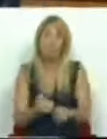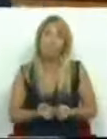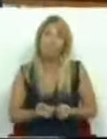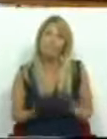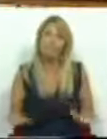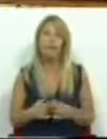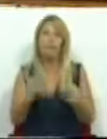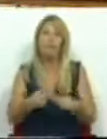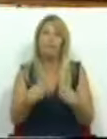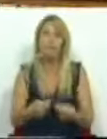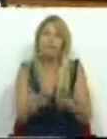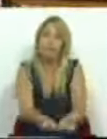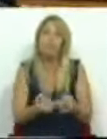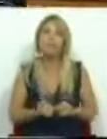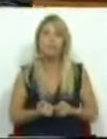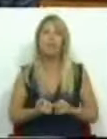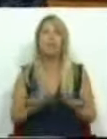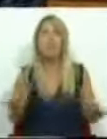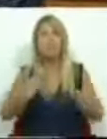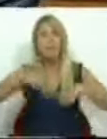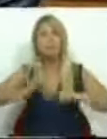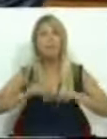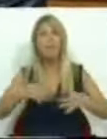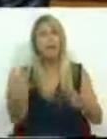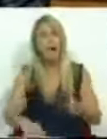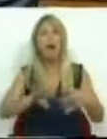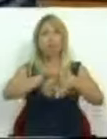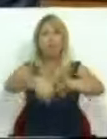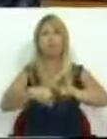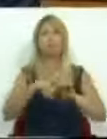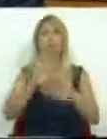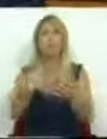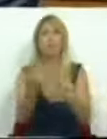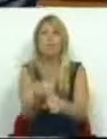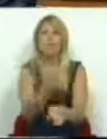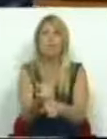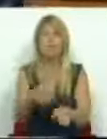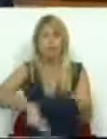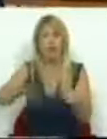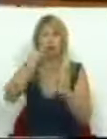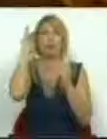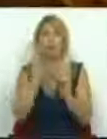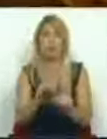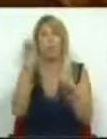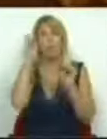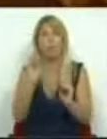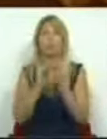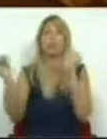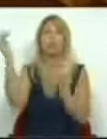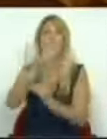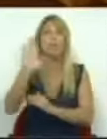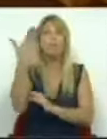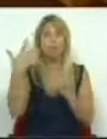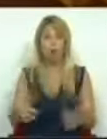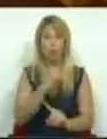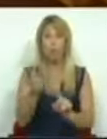racionalizam despesas, mas também evitar que haja uma degradação da prestação de serviços no domínio da educação e no domínio do ensino superior, particularmente neste